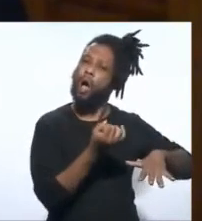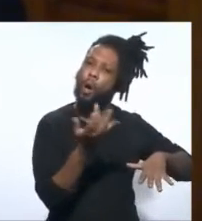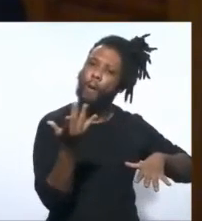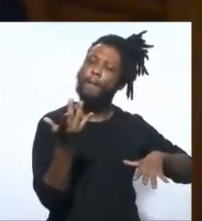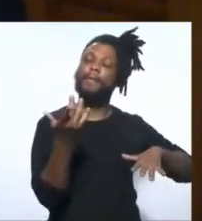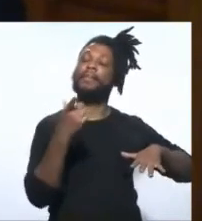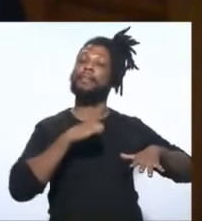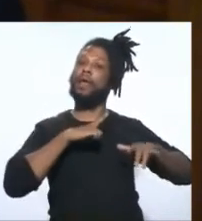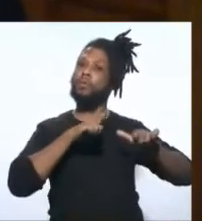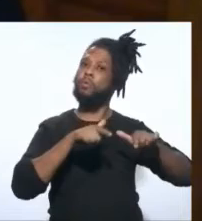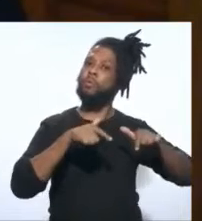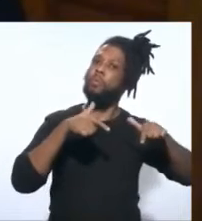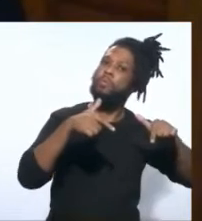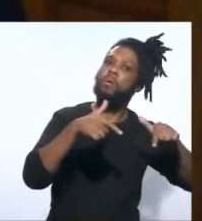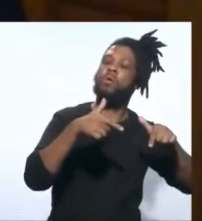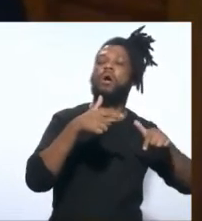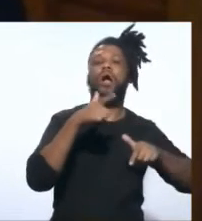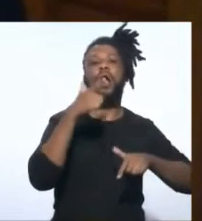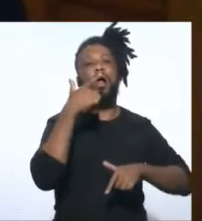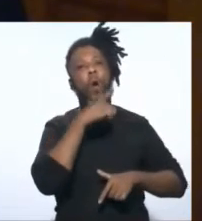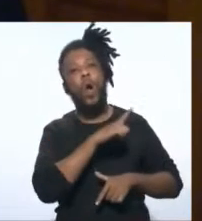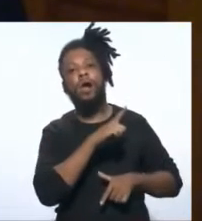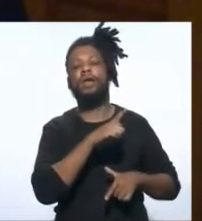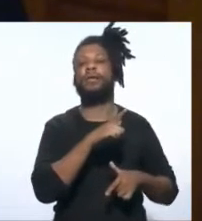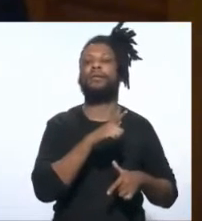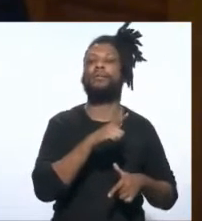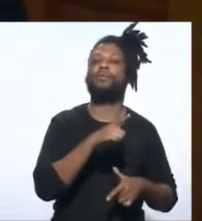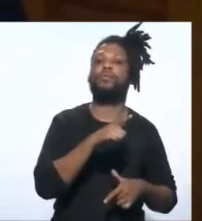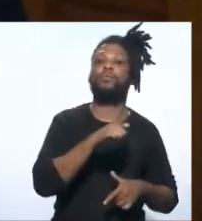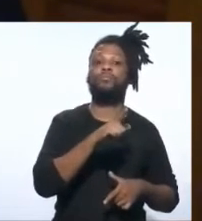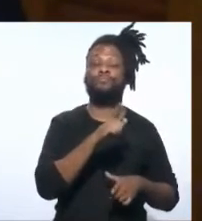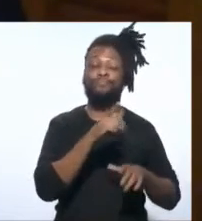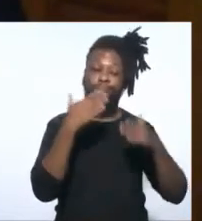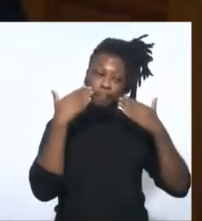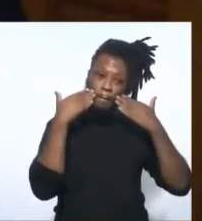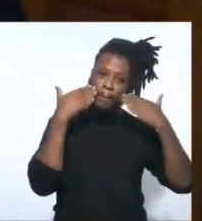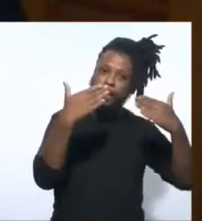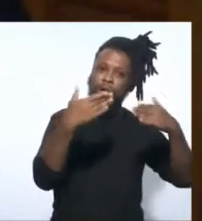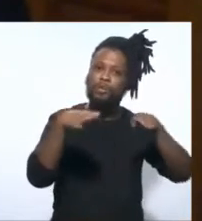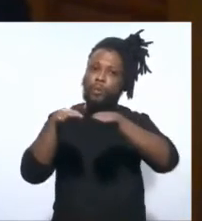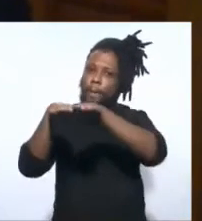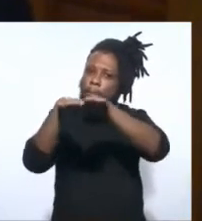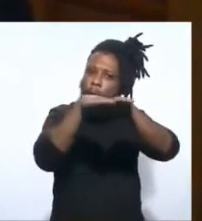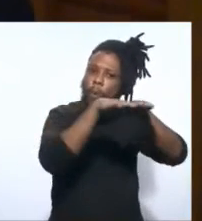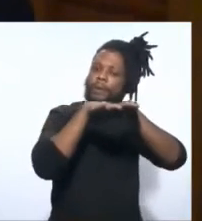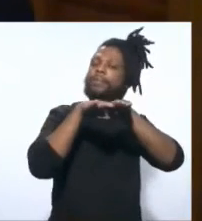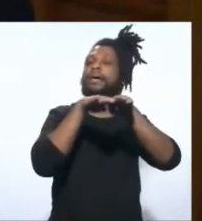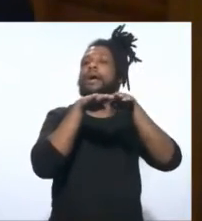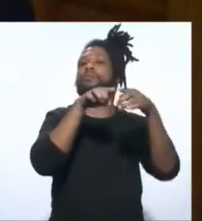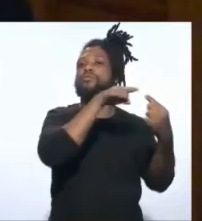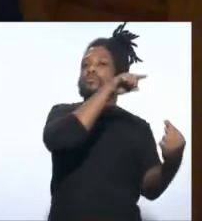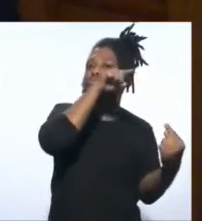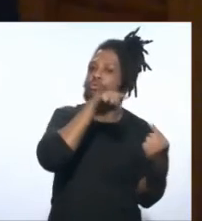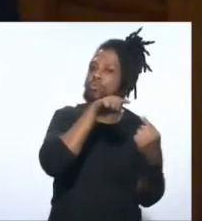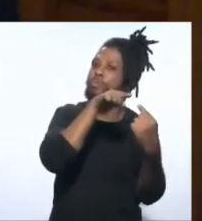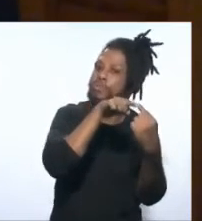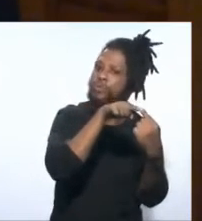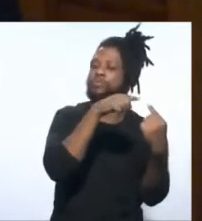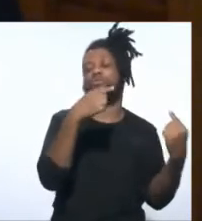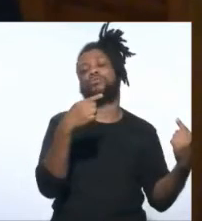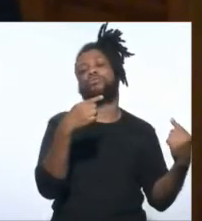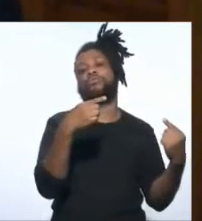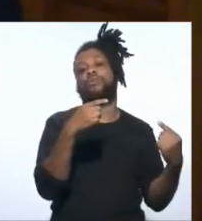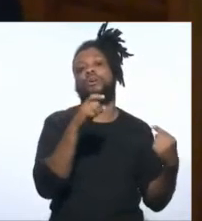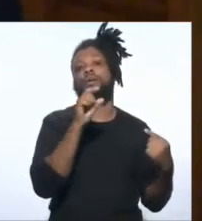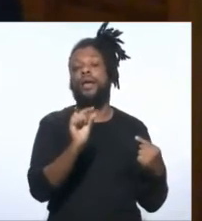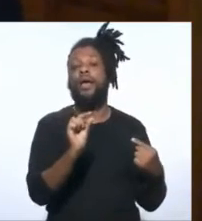tem conseguido, perante uma unidade de propósito que é